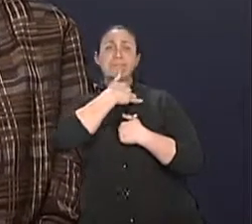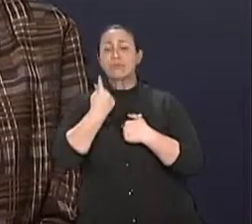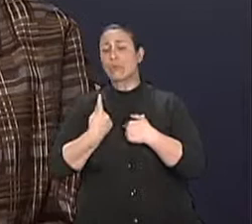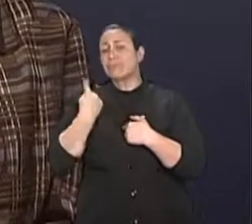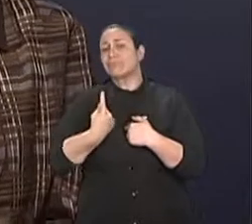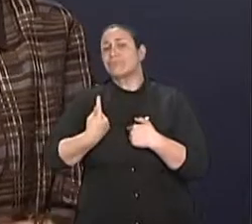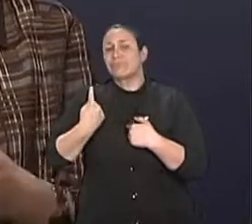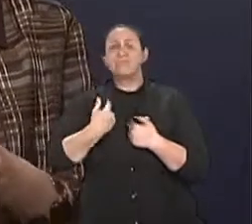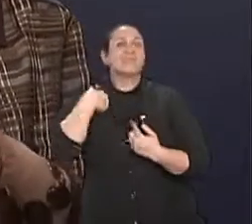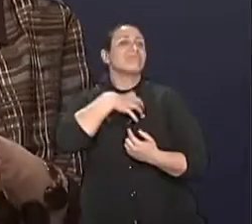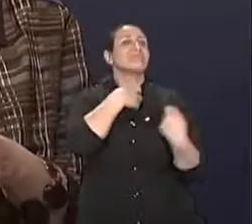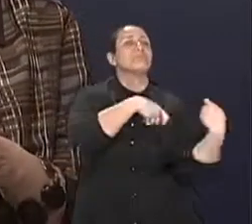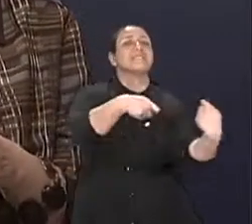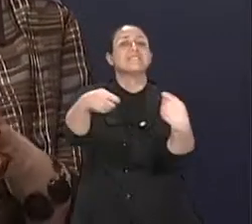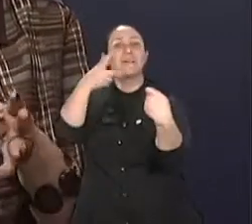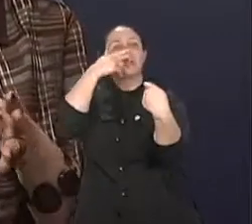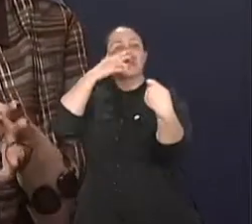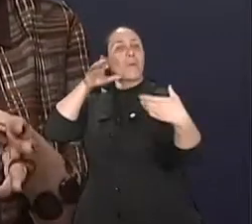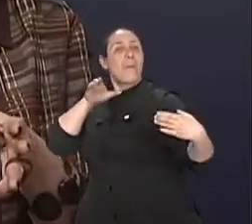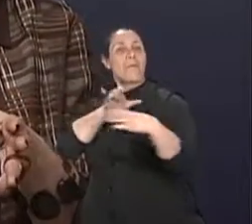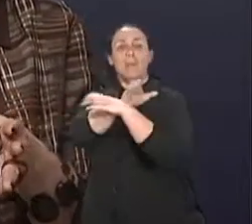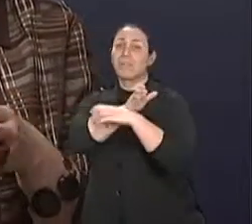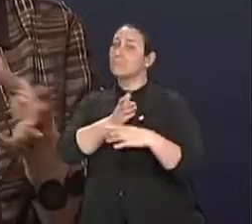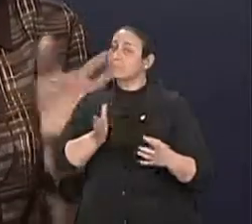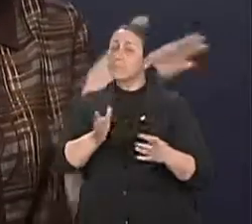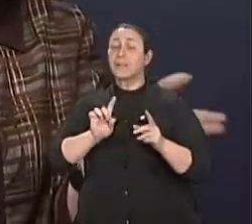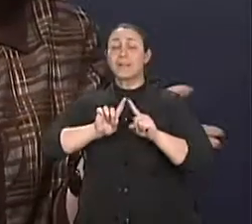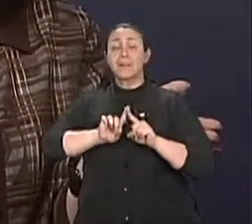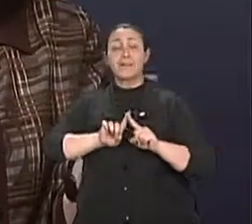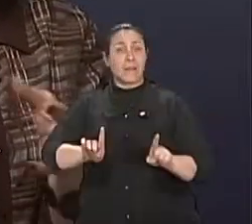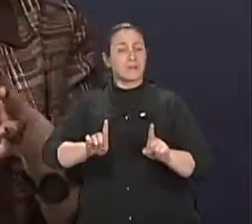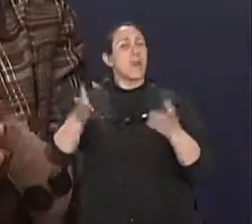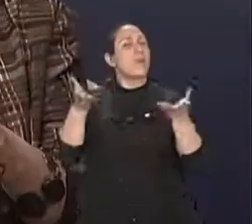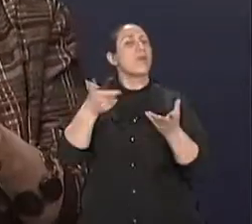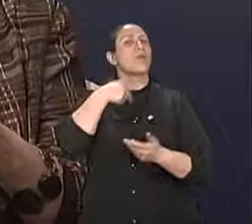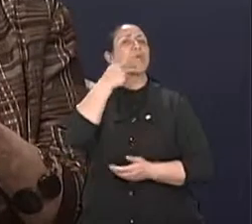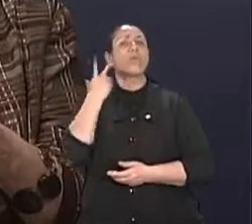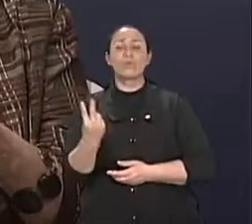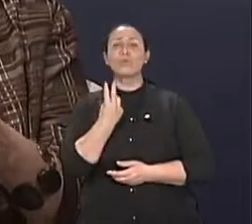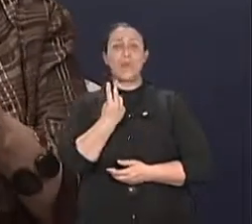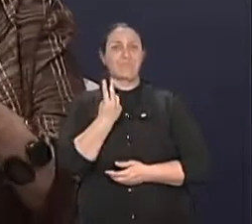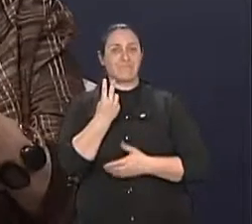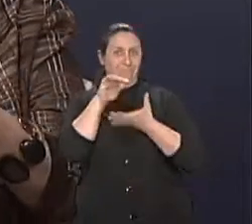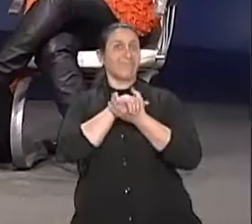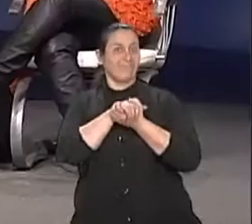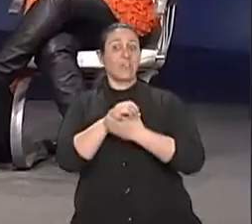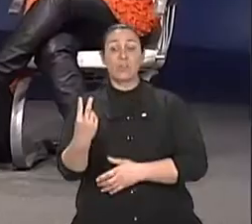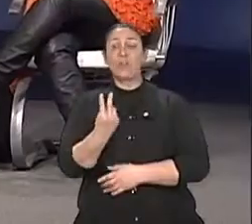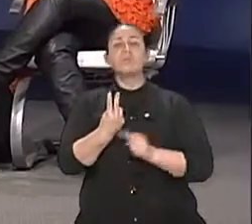Claro. E aí? Bom, então, o investimento, que nós estamos falando dos três, é na relação. É a